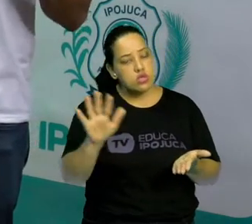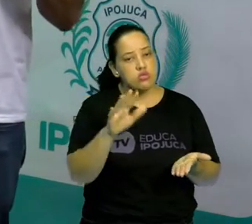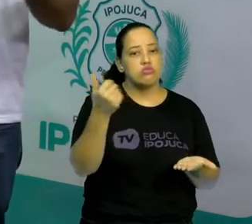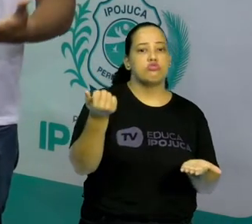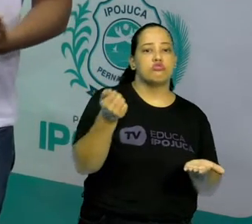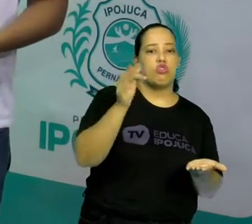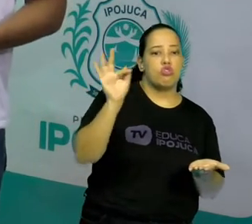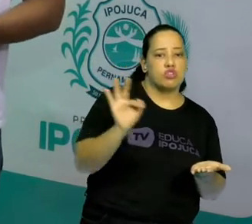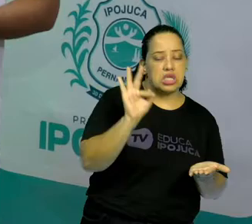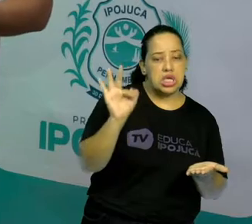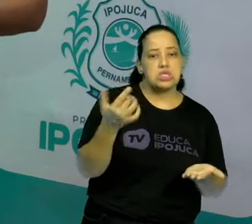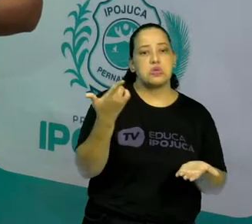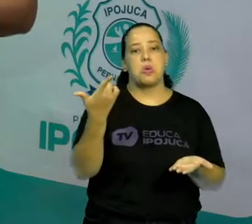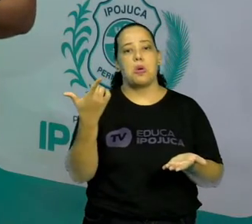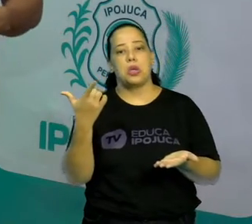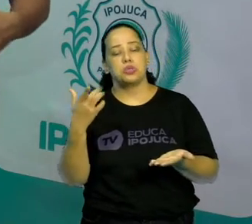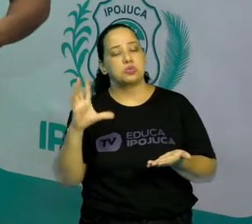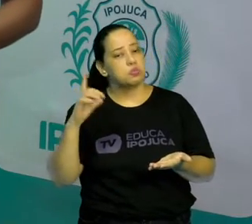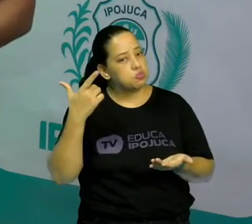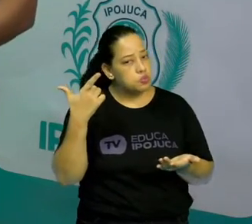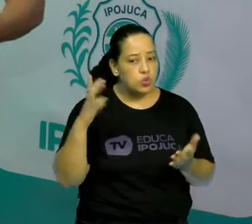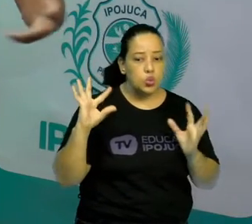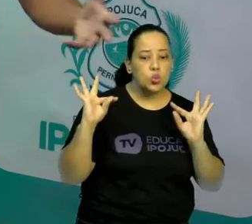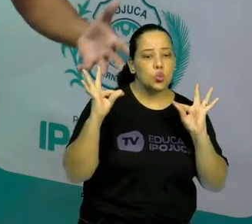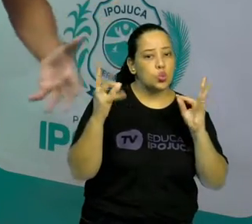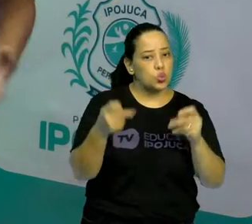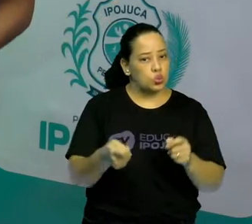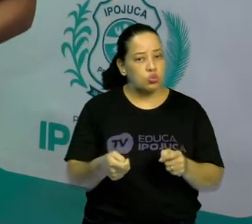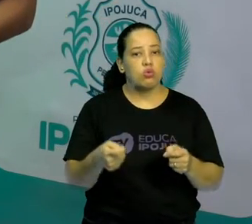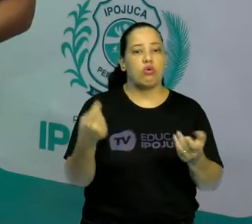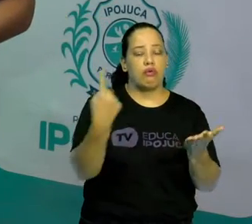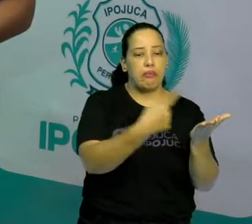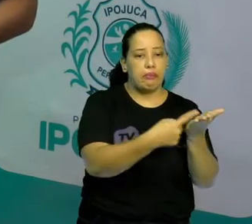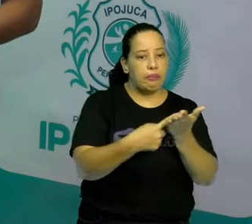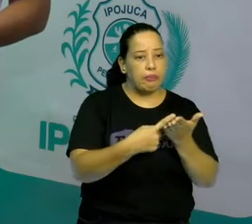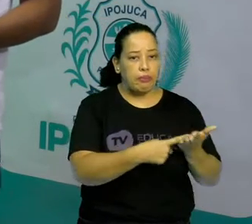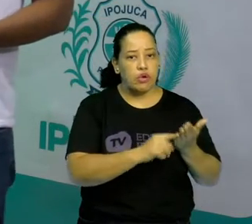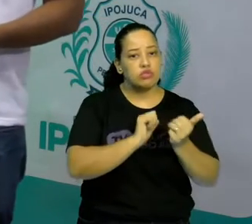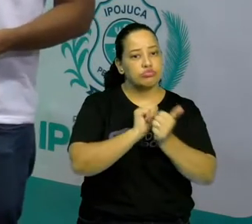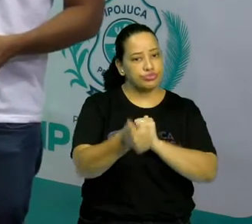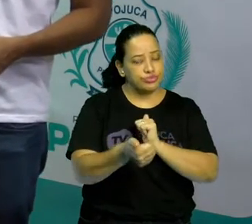federações, confederações, todos esses esportivos.